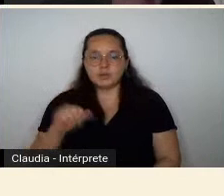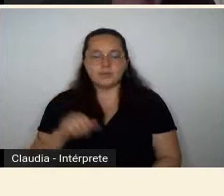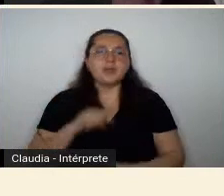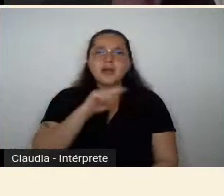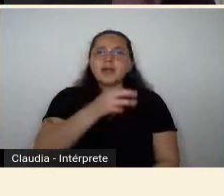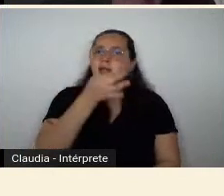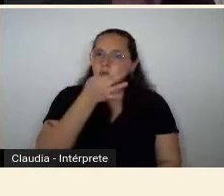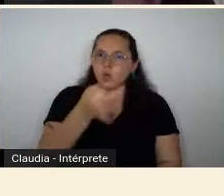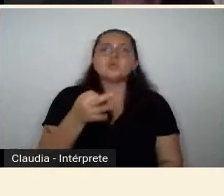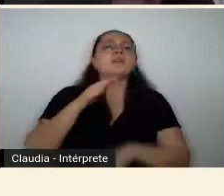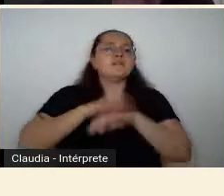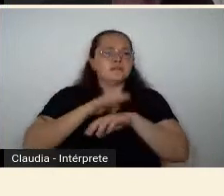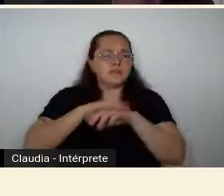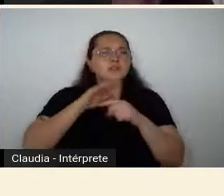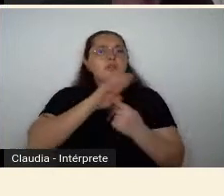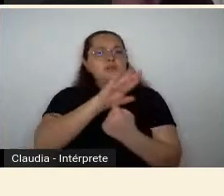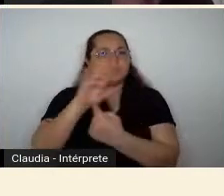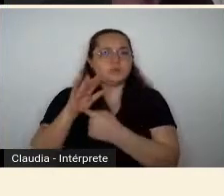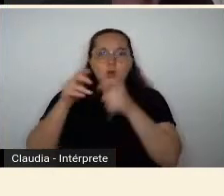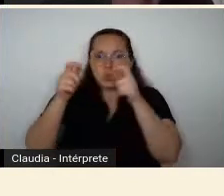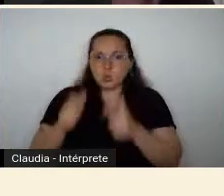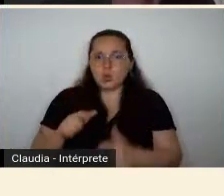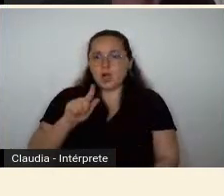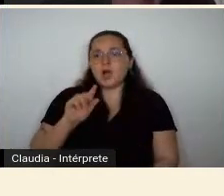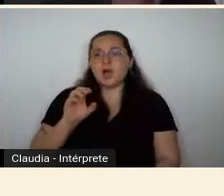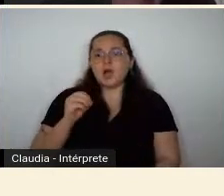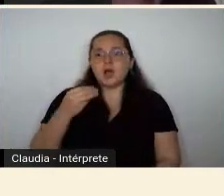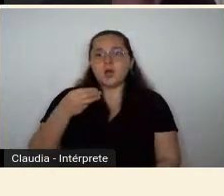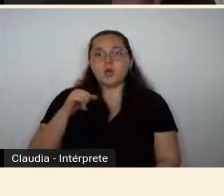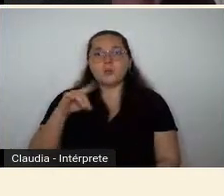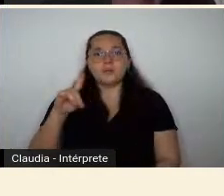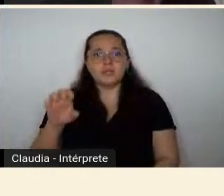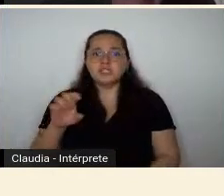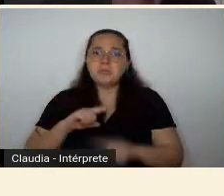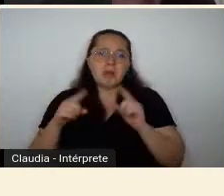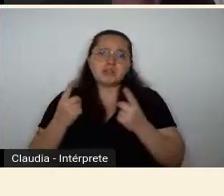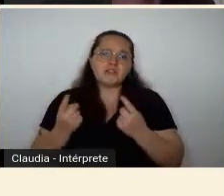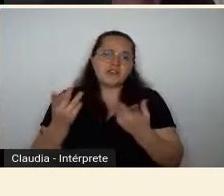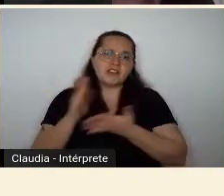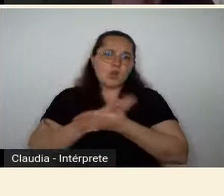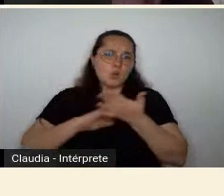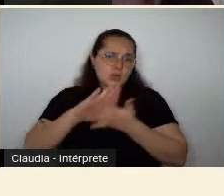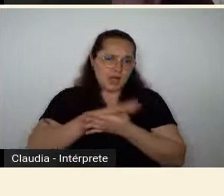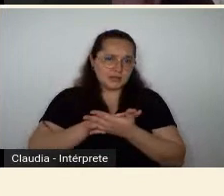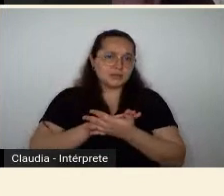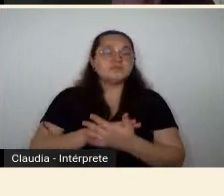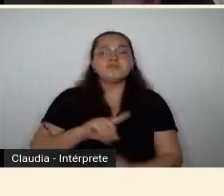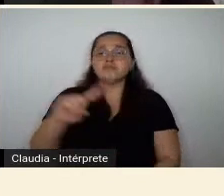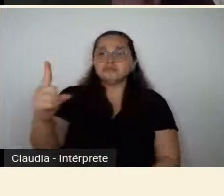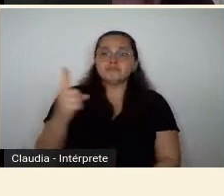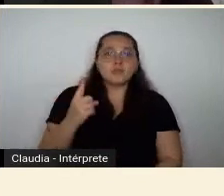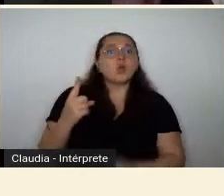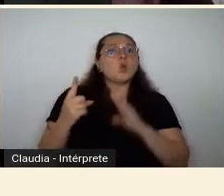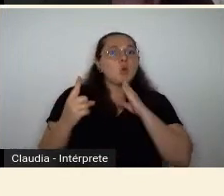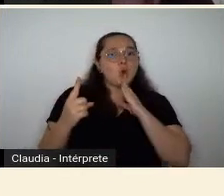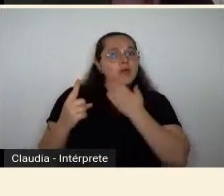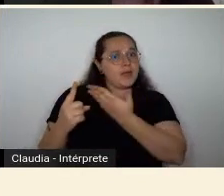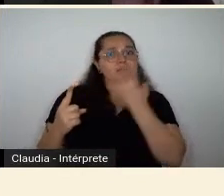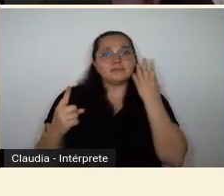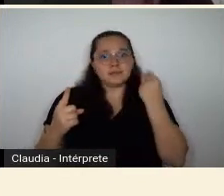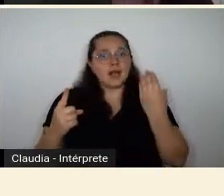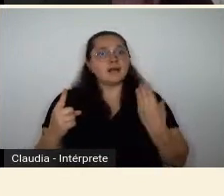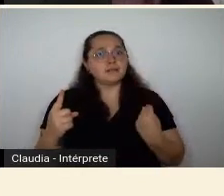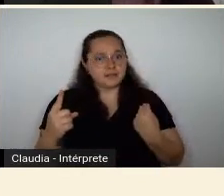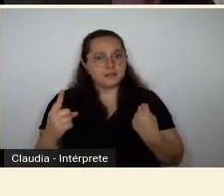Bomid, que não vendeu nada, que dela, ele conhece a Tarsila, mais ou menos aí, em 1965, bate a sua porta, é muito